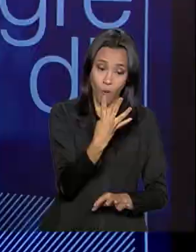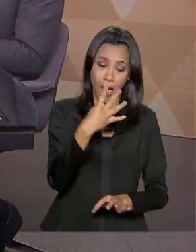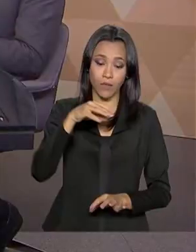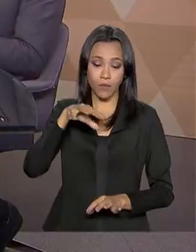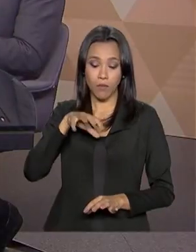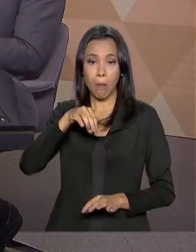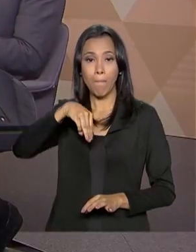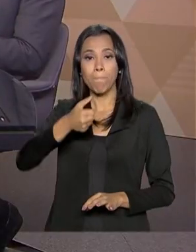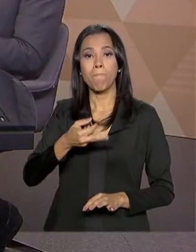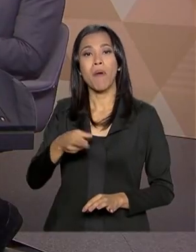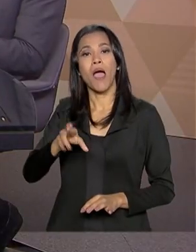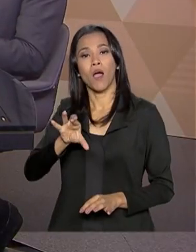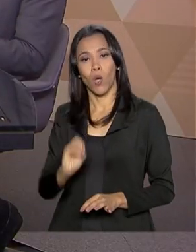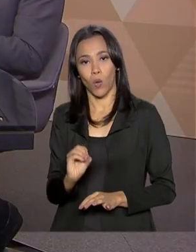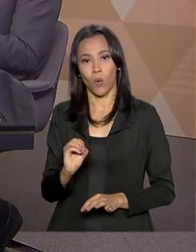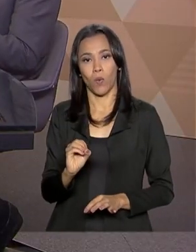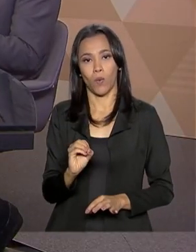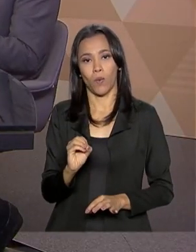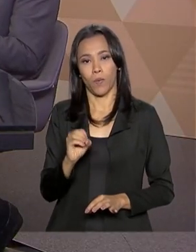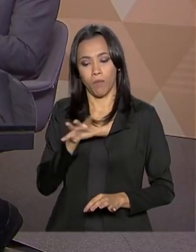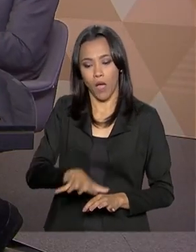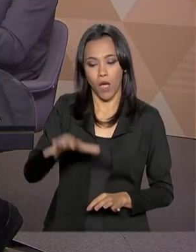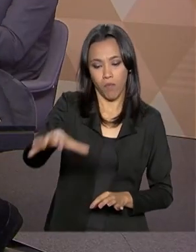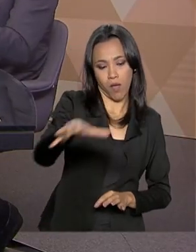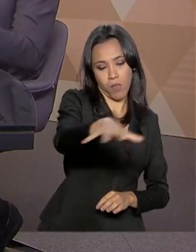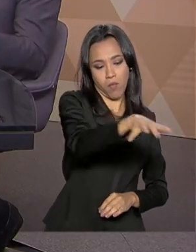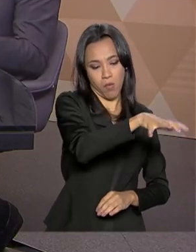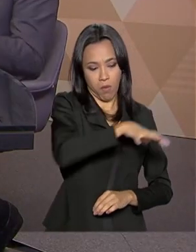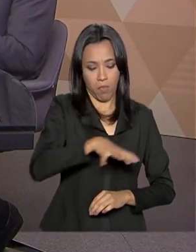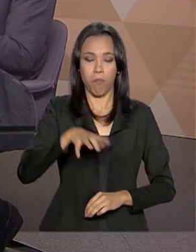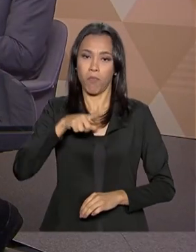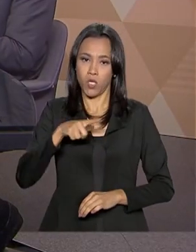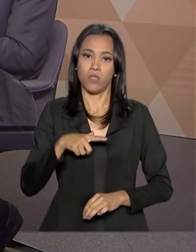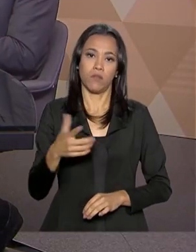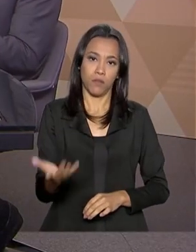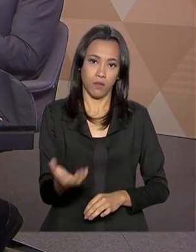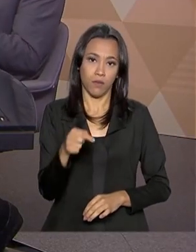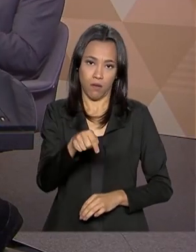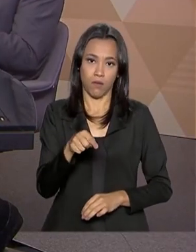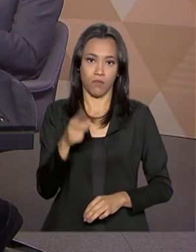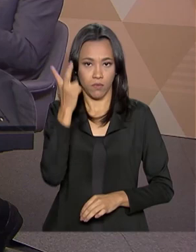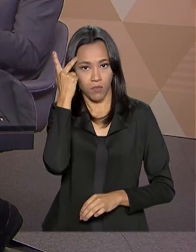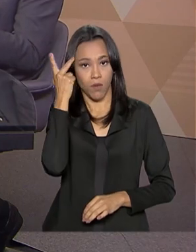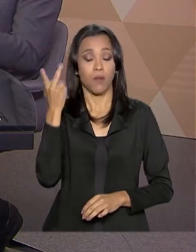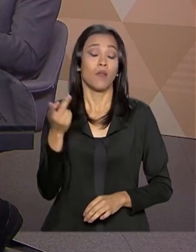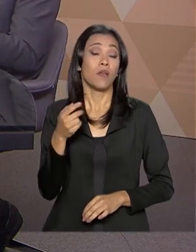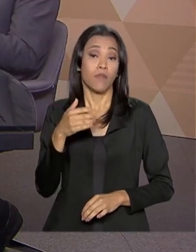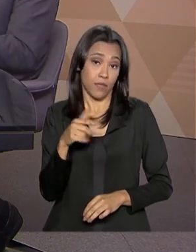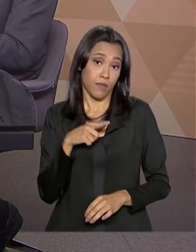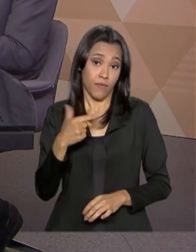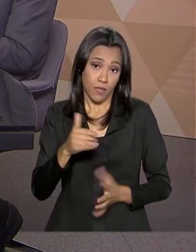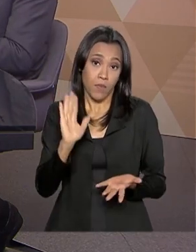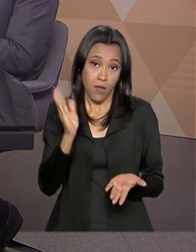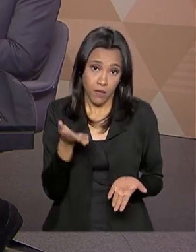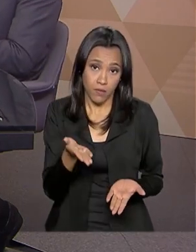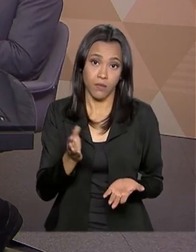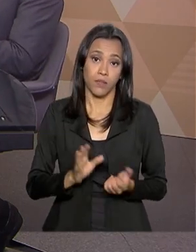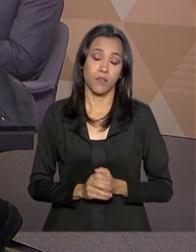18 milhões de habitantes. É, a cidade 12, mais um em torno lá, então ali vão ter mais regiões. mais que isso.